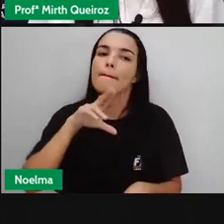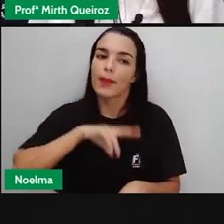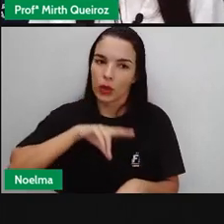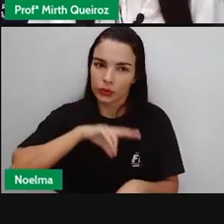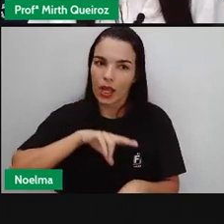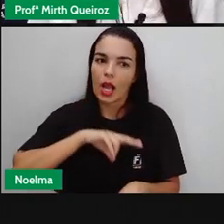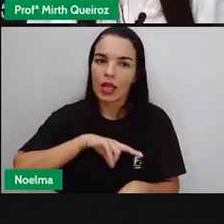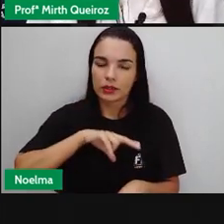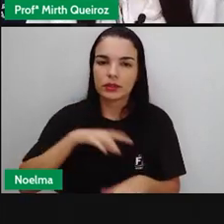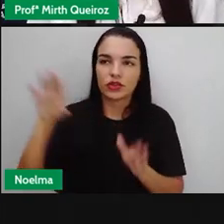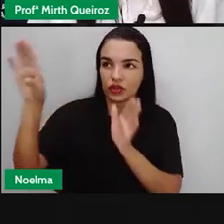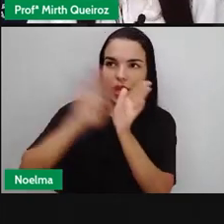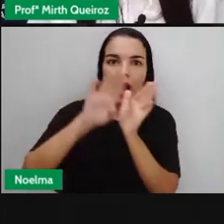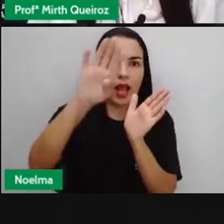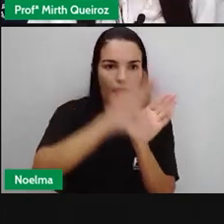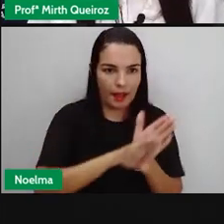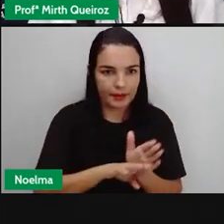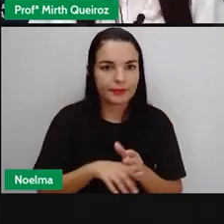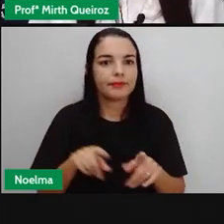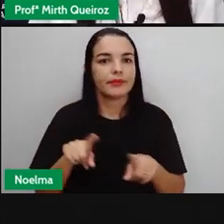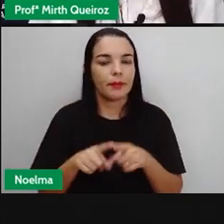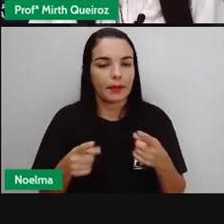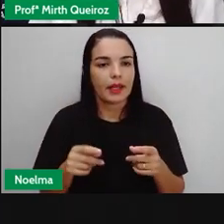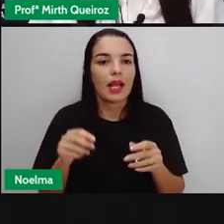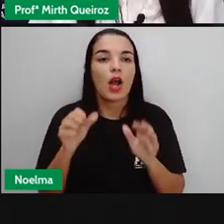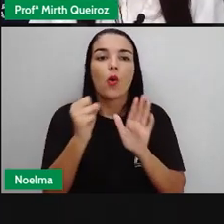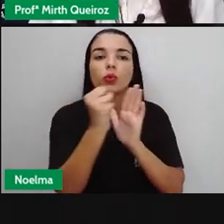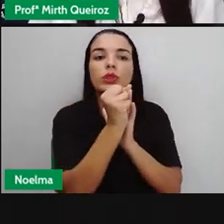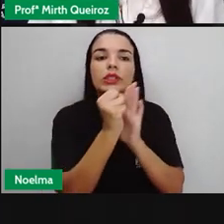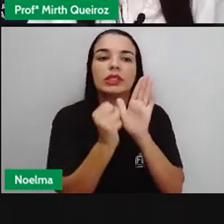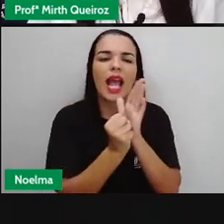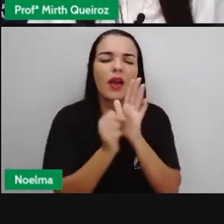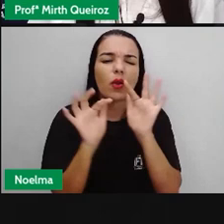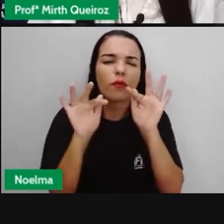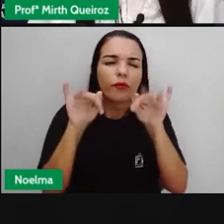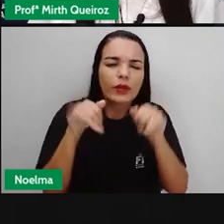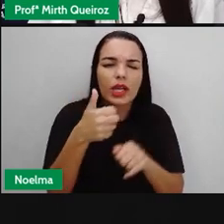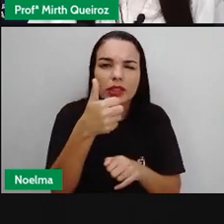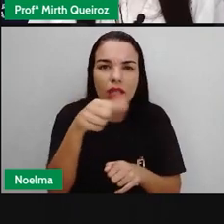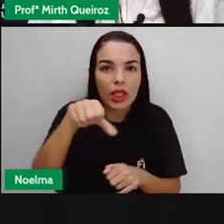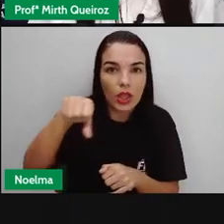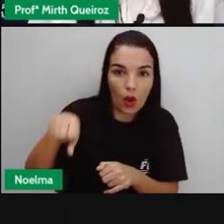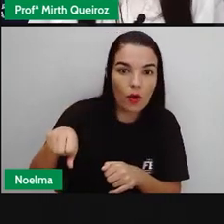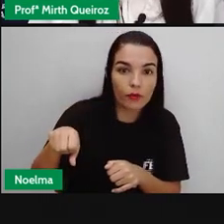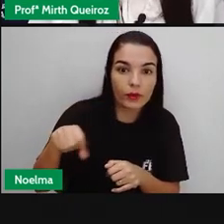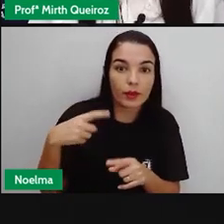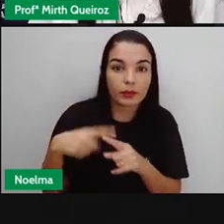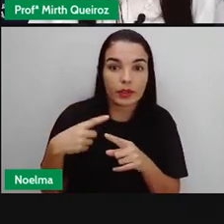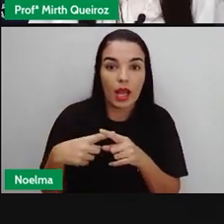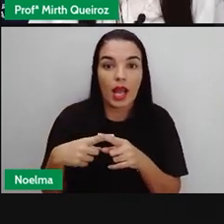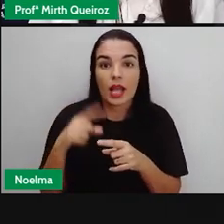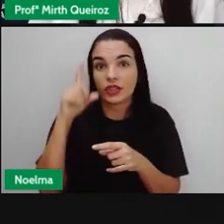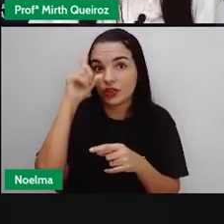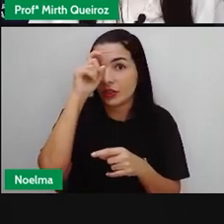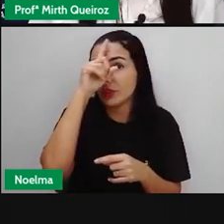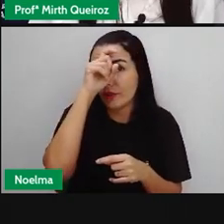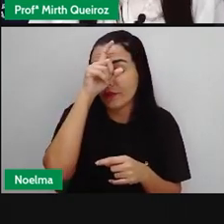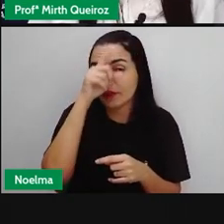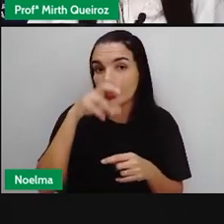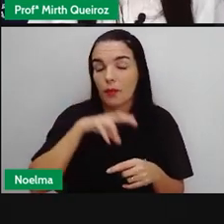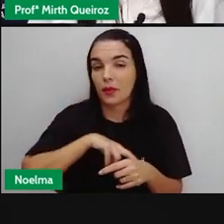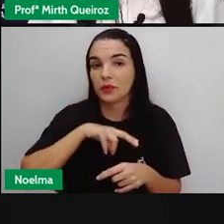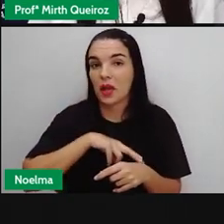obviamente, né? Que foi lá no final do século XIX, em virtude das difíceis condições econômicas de